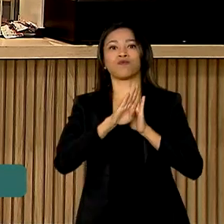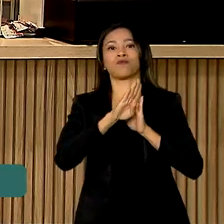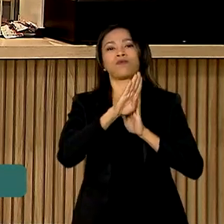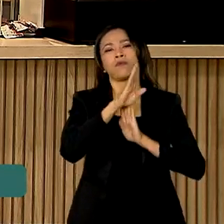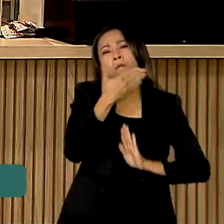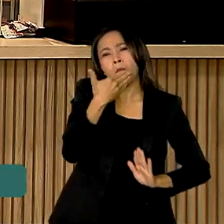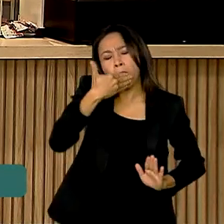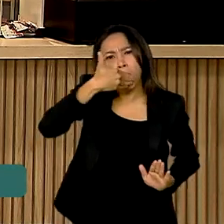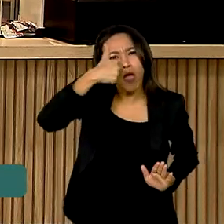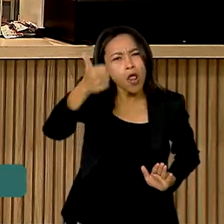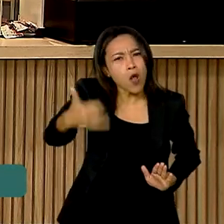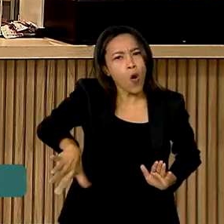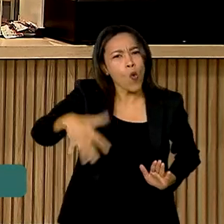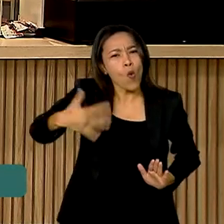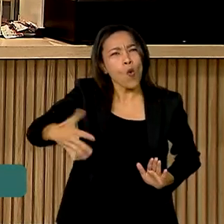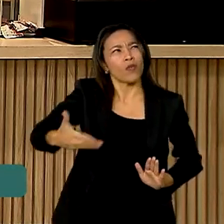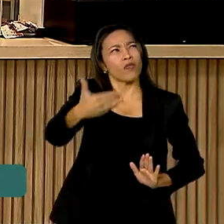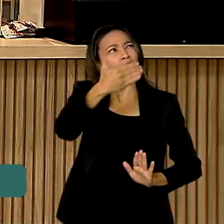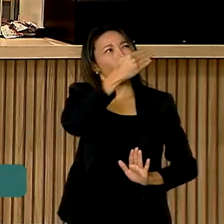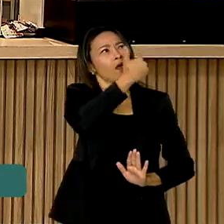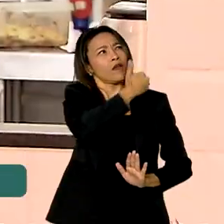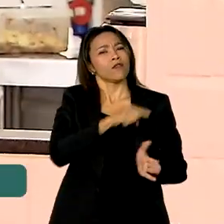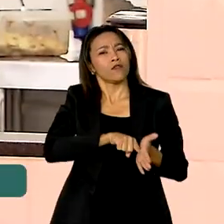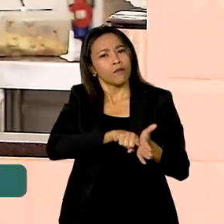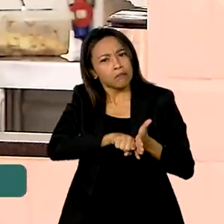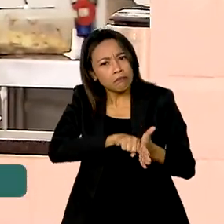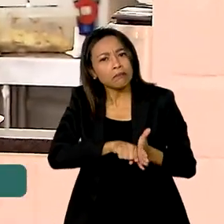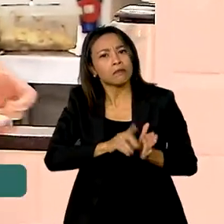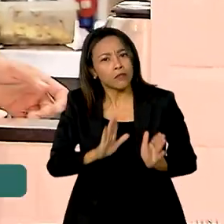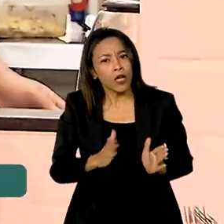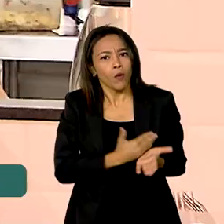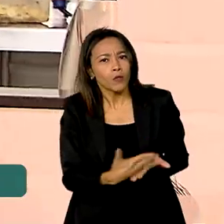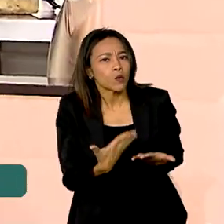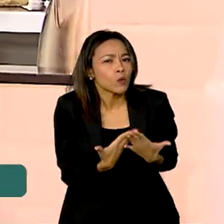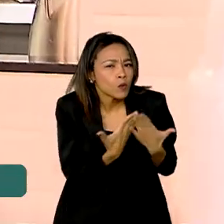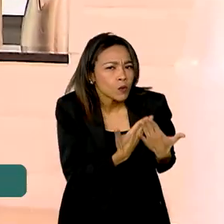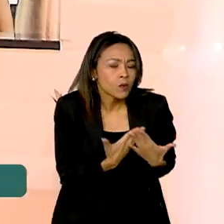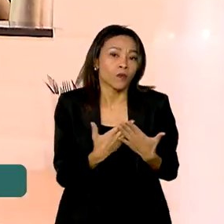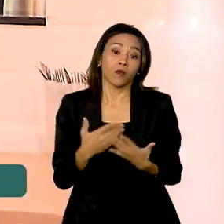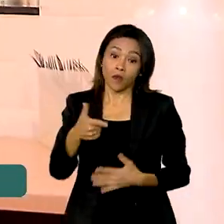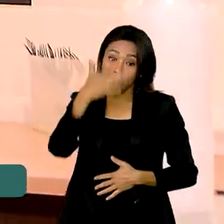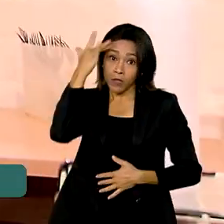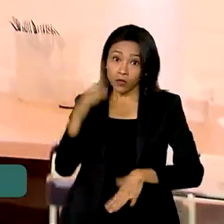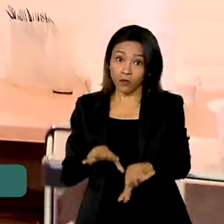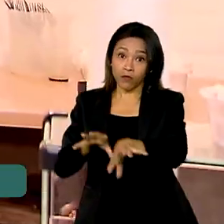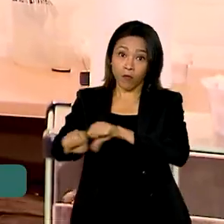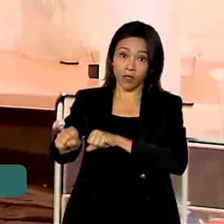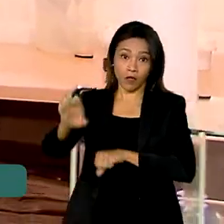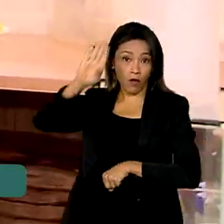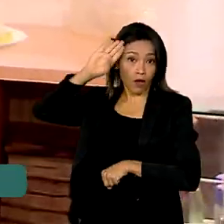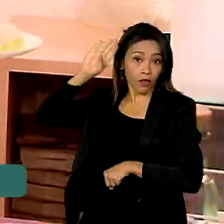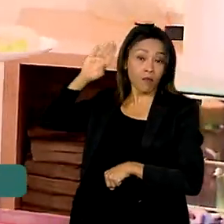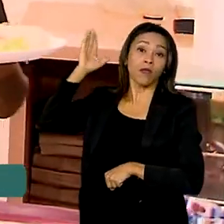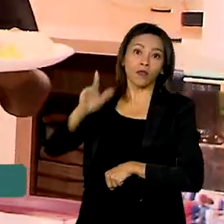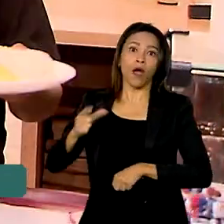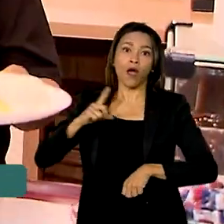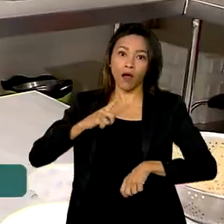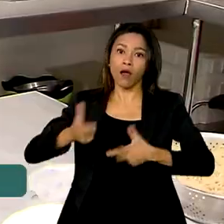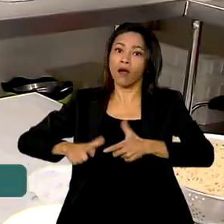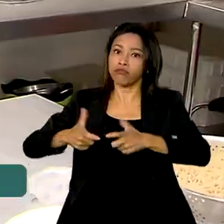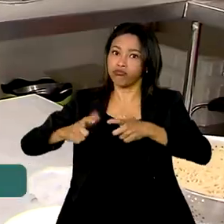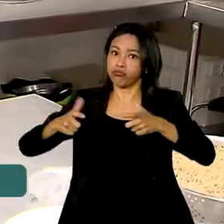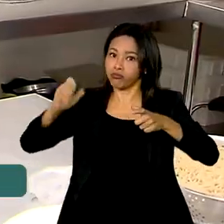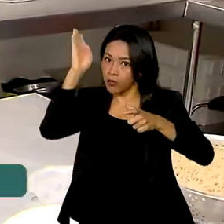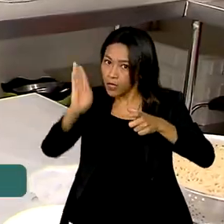resultado desde que o estudo começou a ser feito. A proporção de trabalhadores com ensino superior também vem crescendo no Brasil.